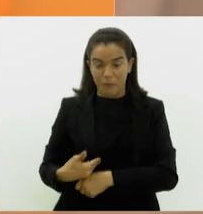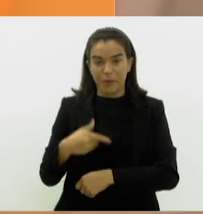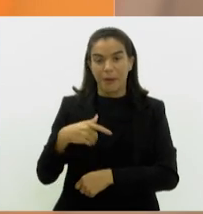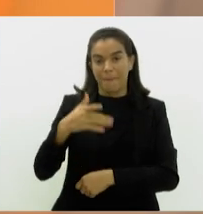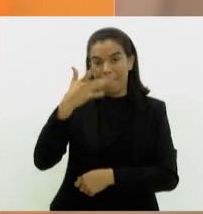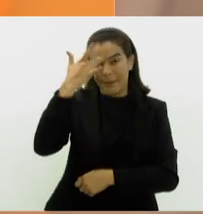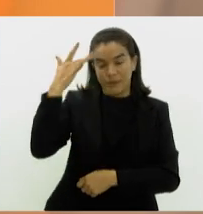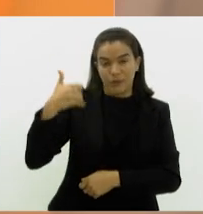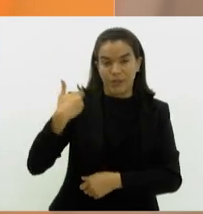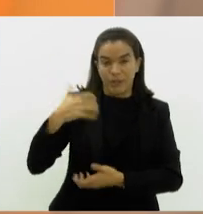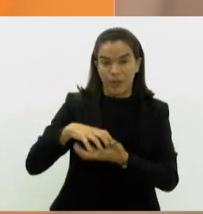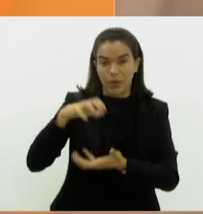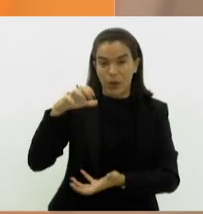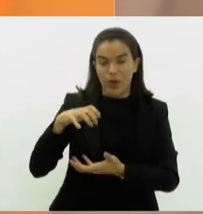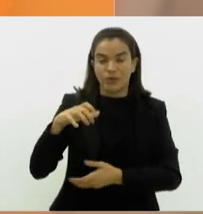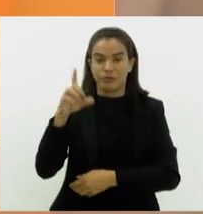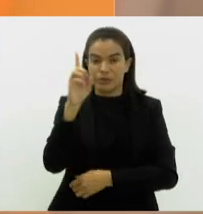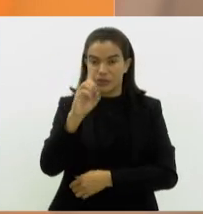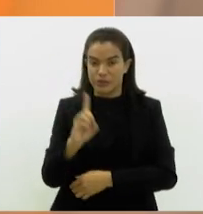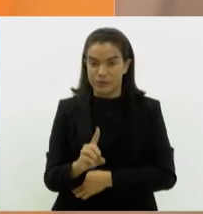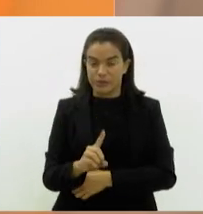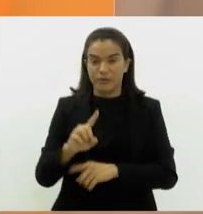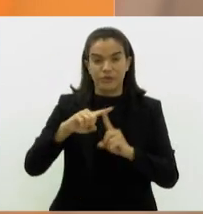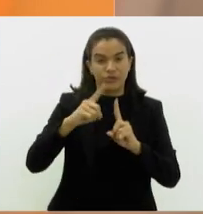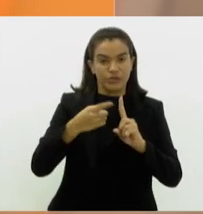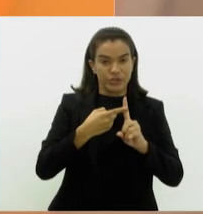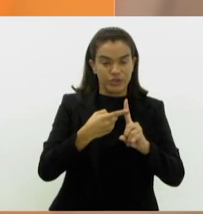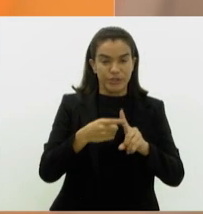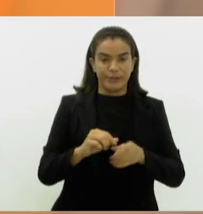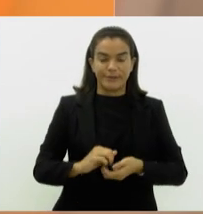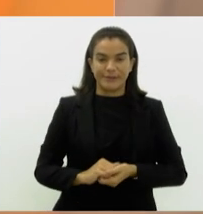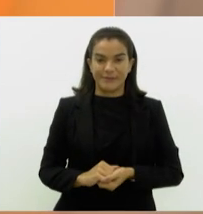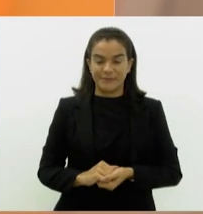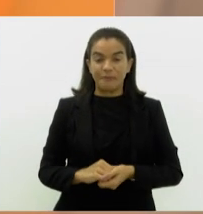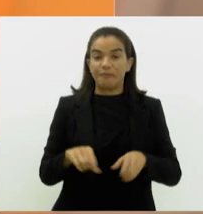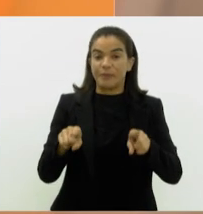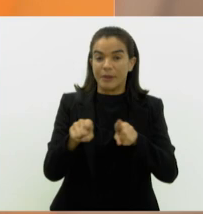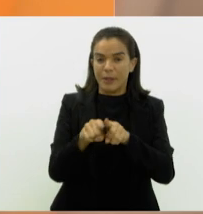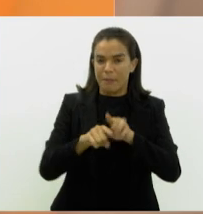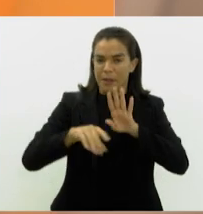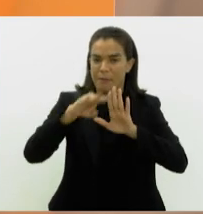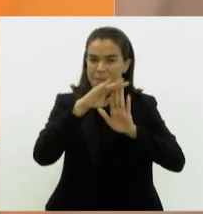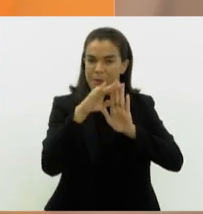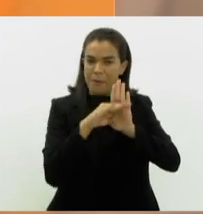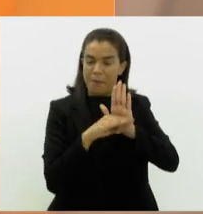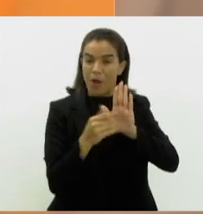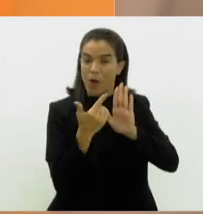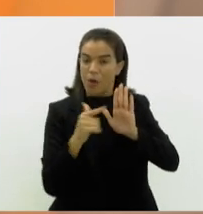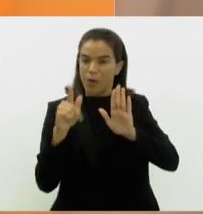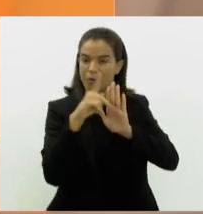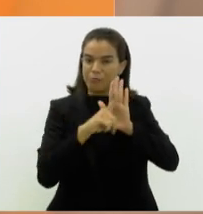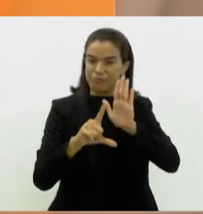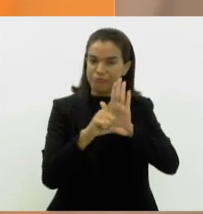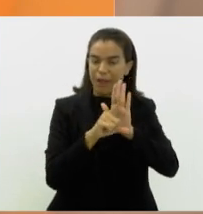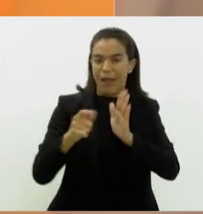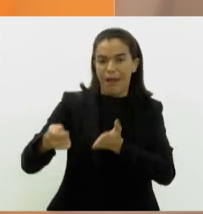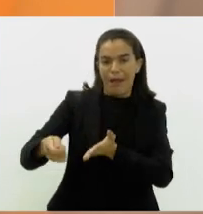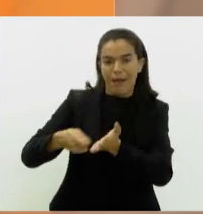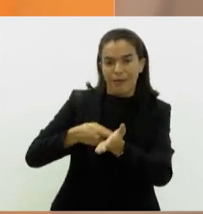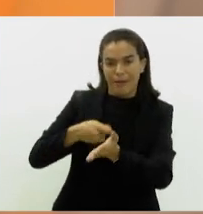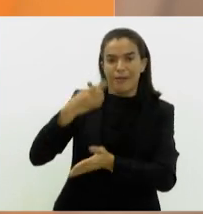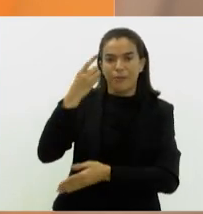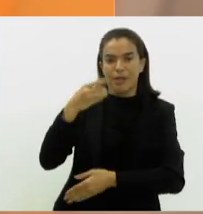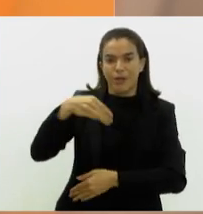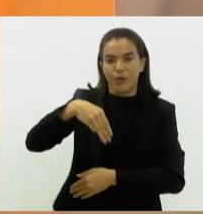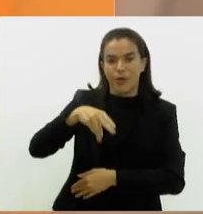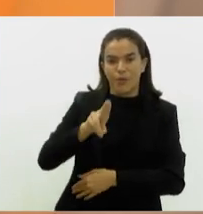idosos, pessoas com deficiência e gestantes. Também na pauta, outro projeto assinado pelo deputado Munir